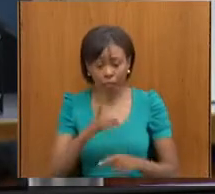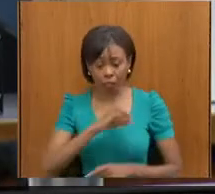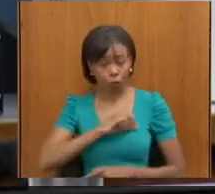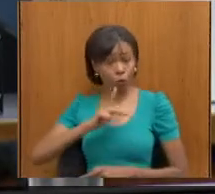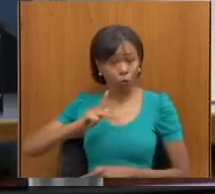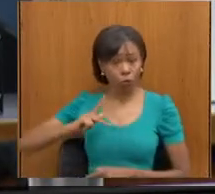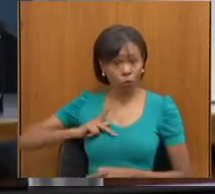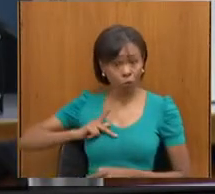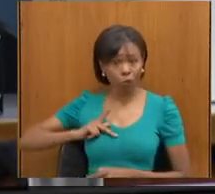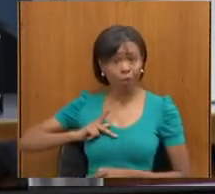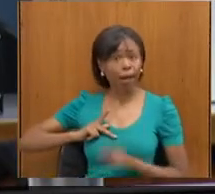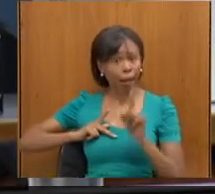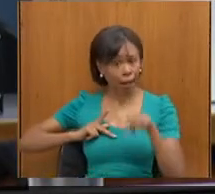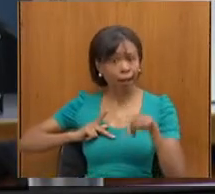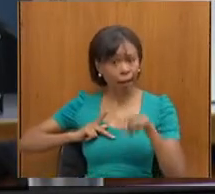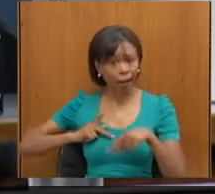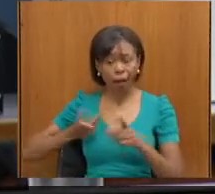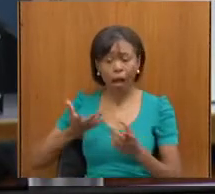ressonância